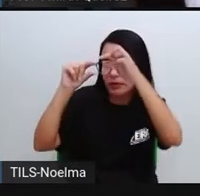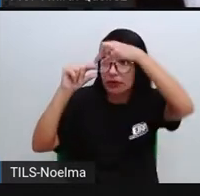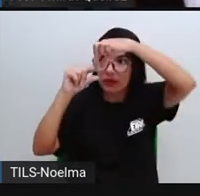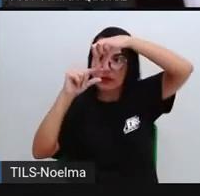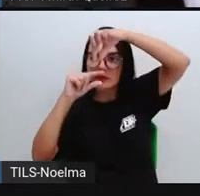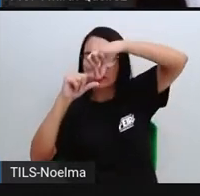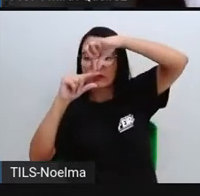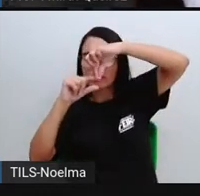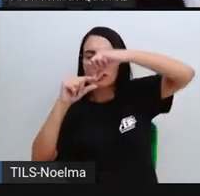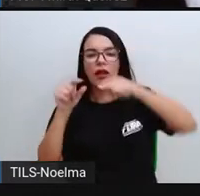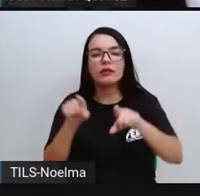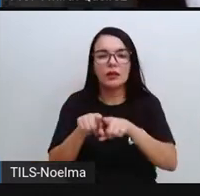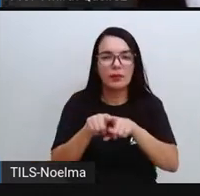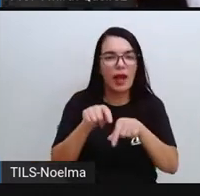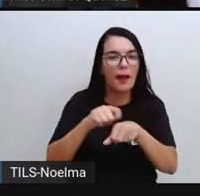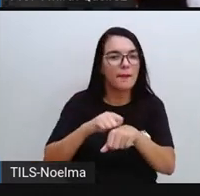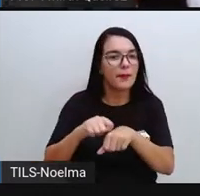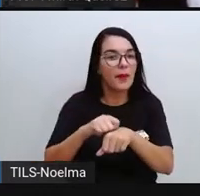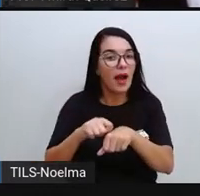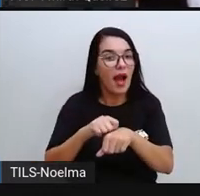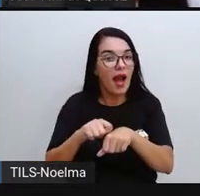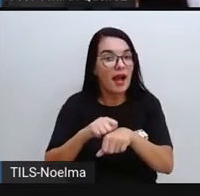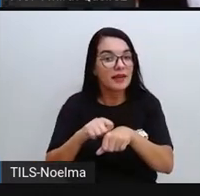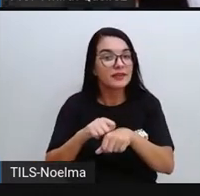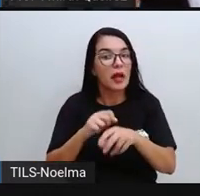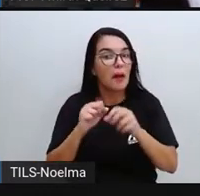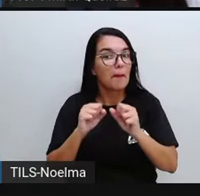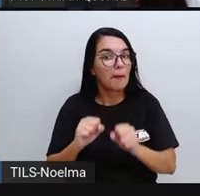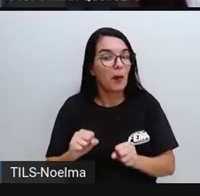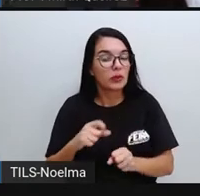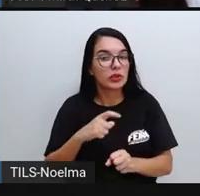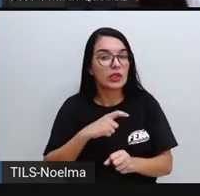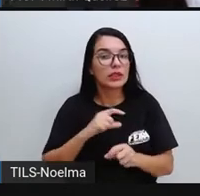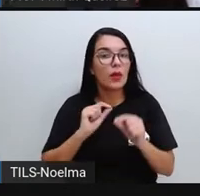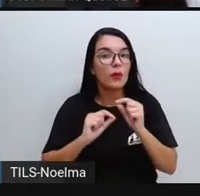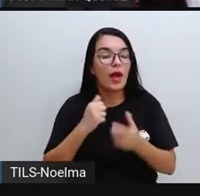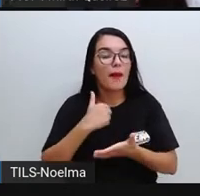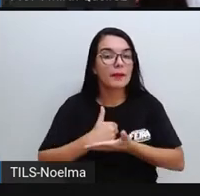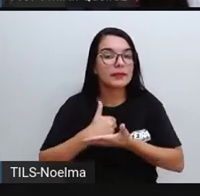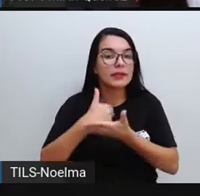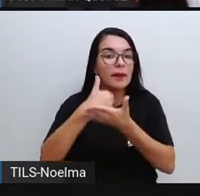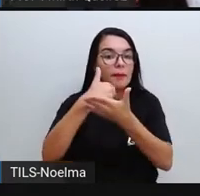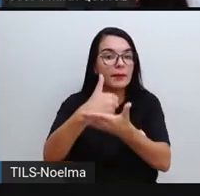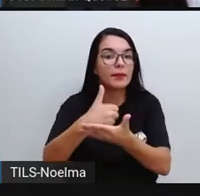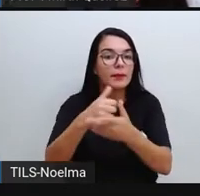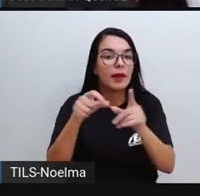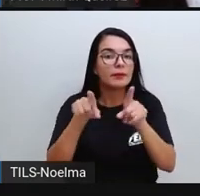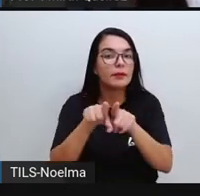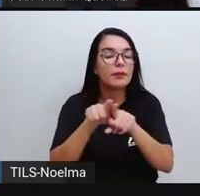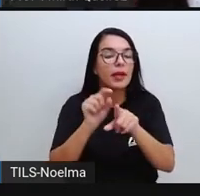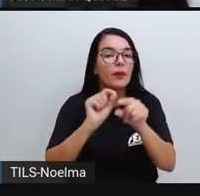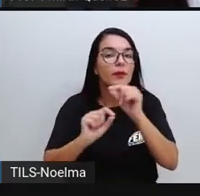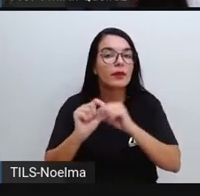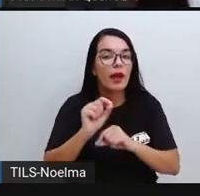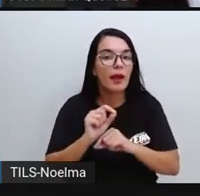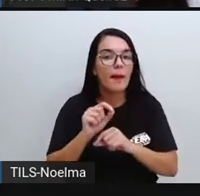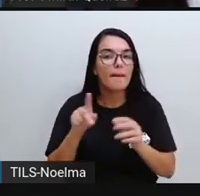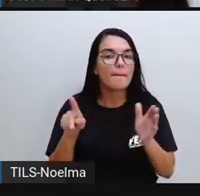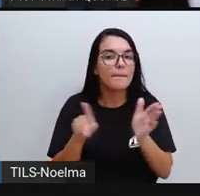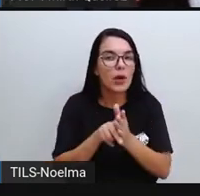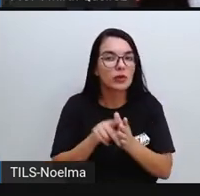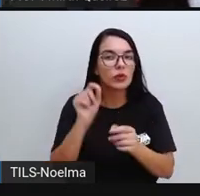A borracha, nós vamos ter como matéria-prima, pode ser o próprio